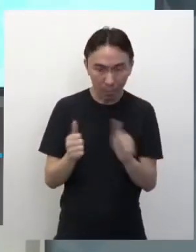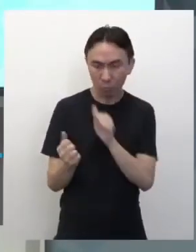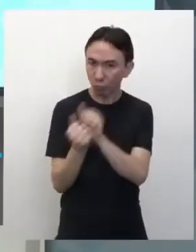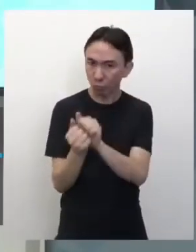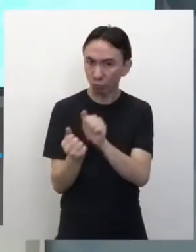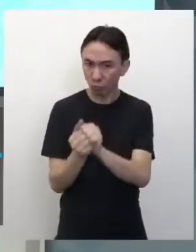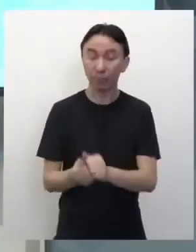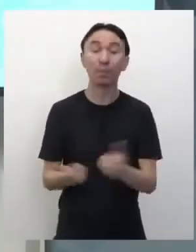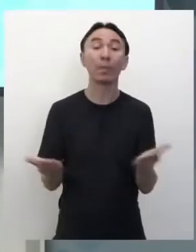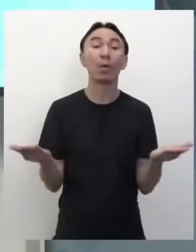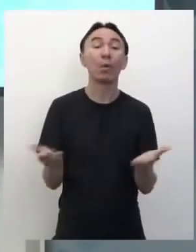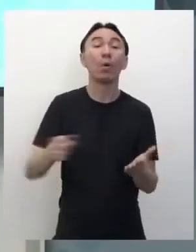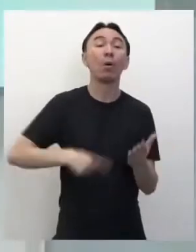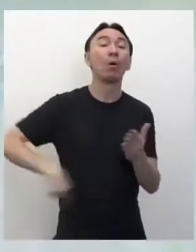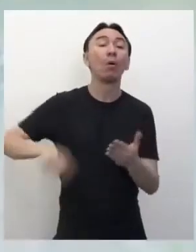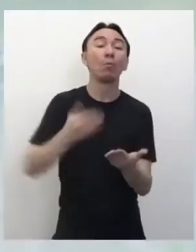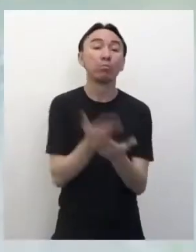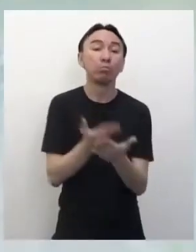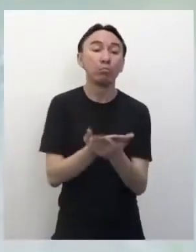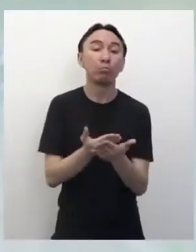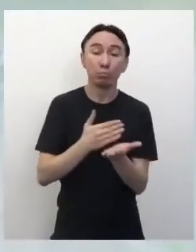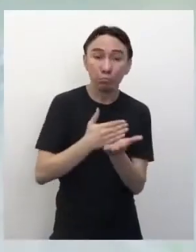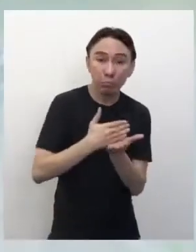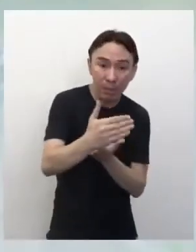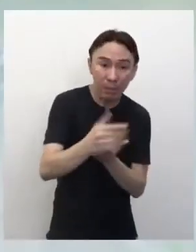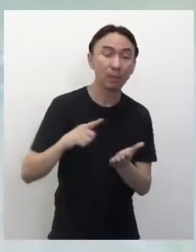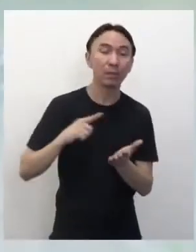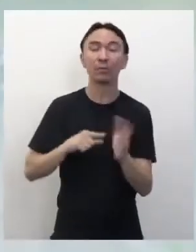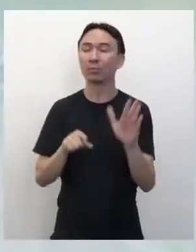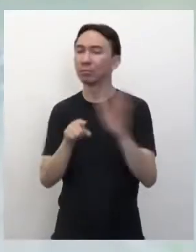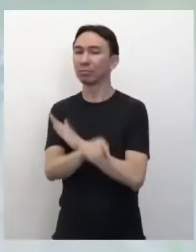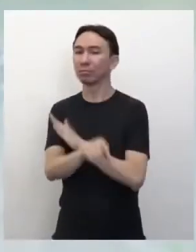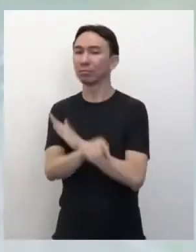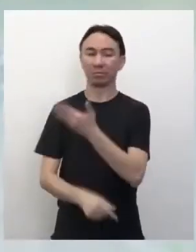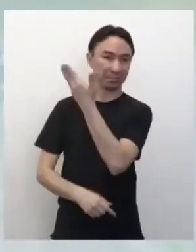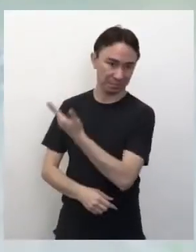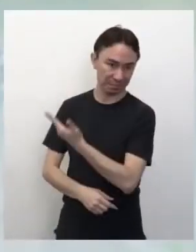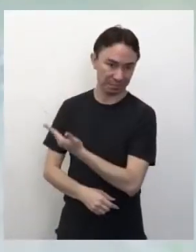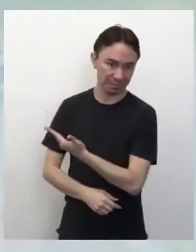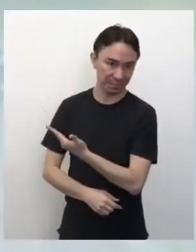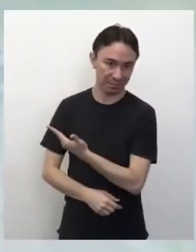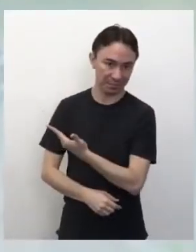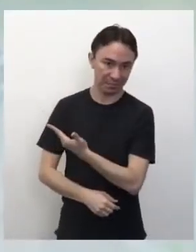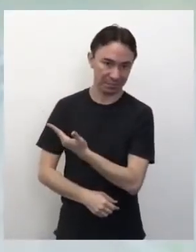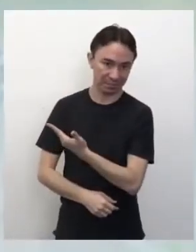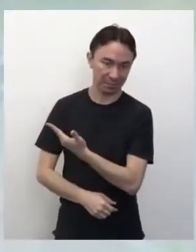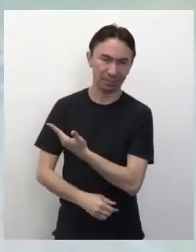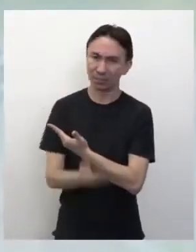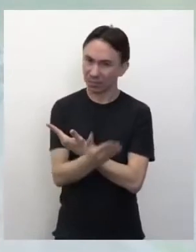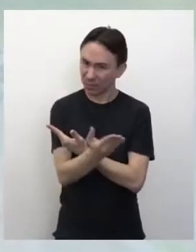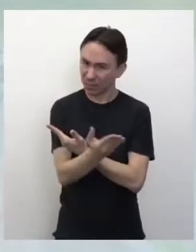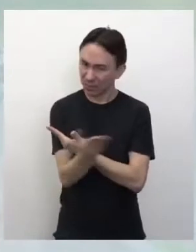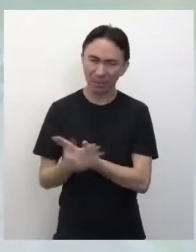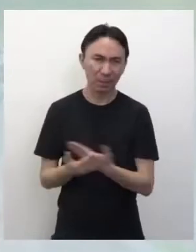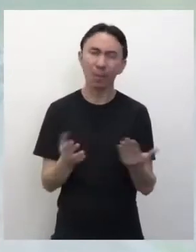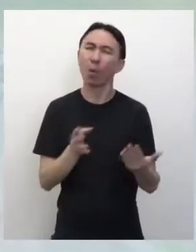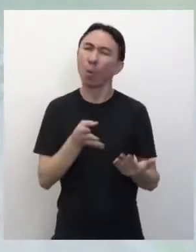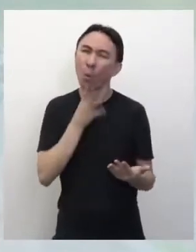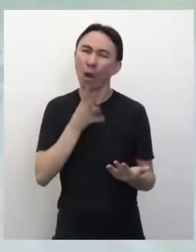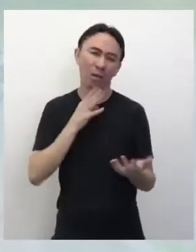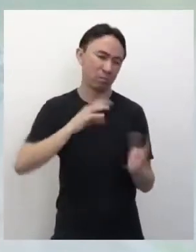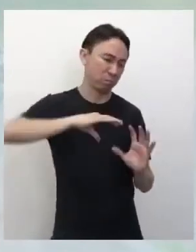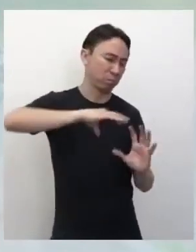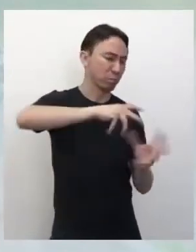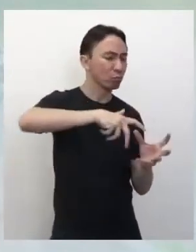perguntinha para vocês. O que você sabe sobre isso? A partir dos seus conhecimentos de mundo, o que